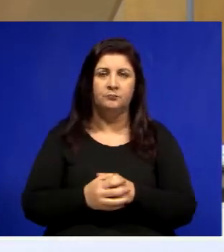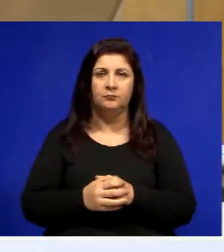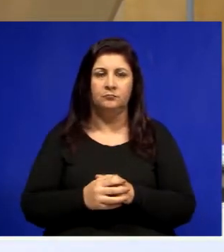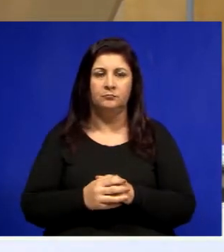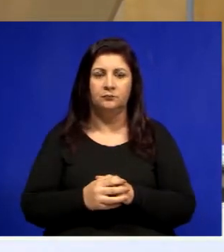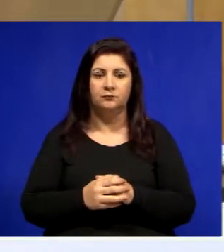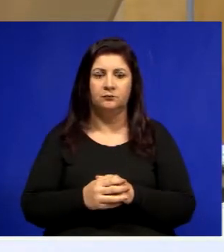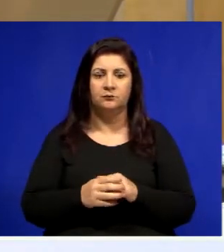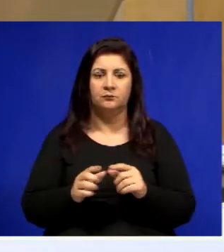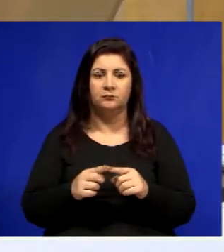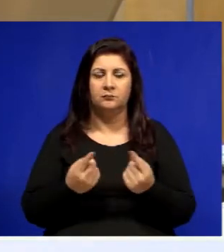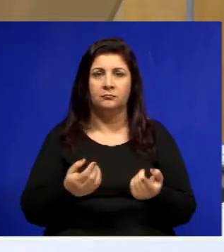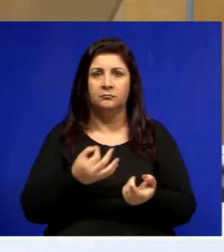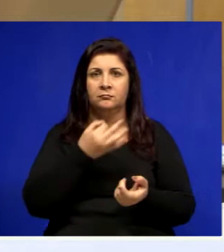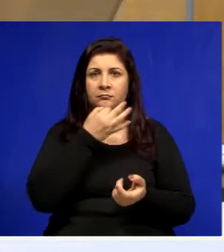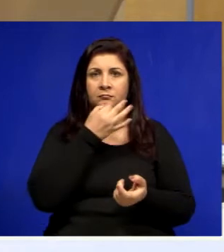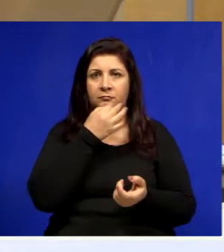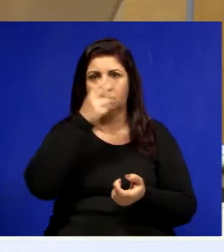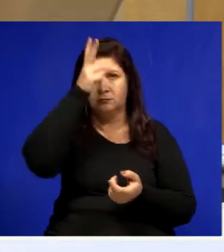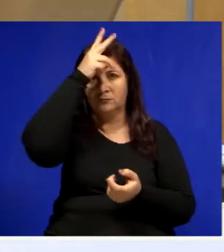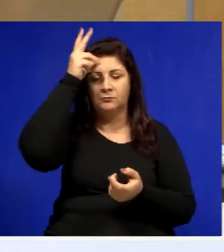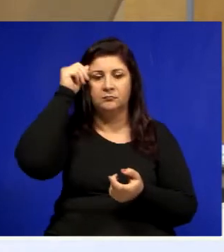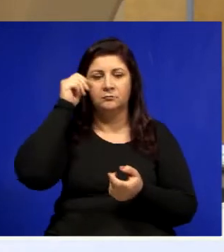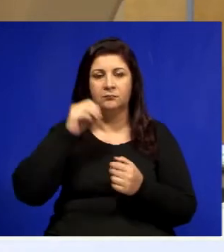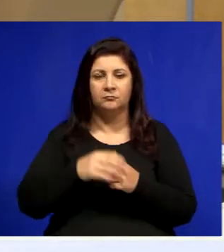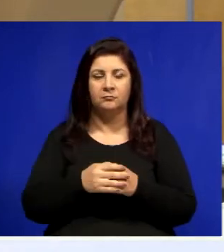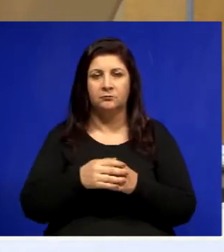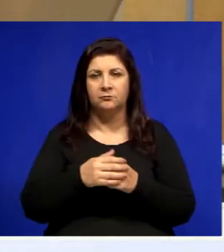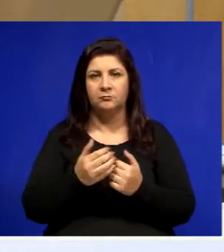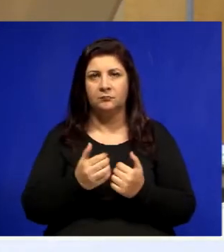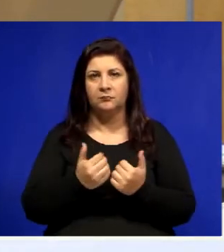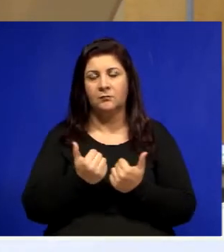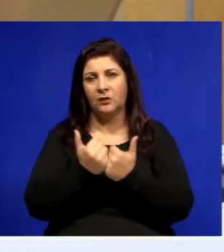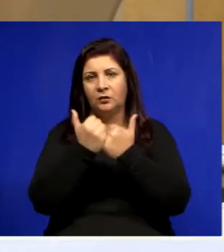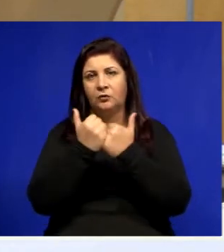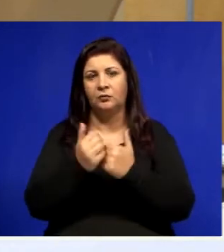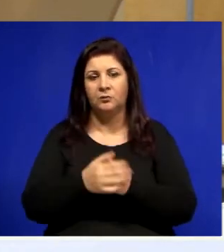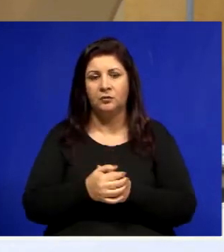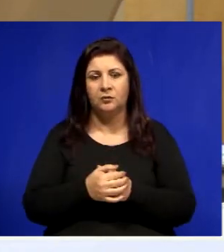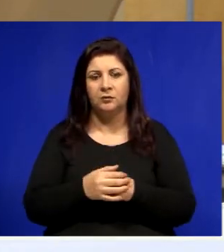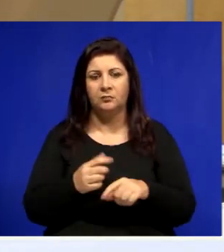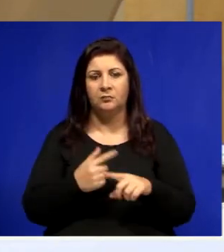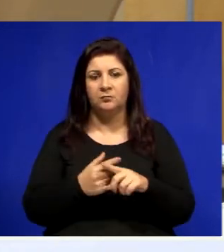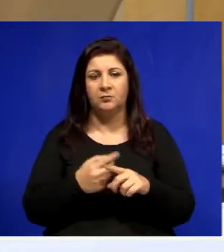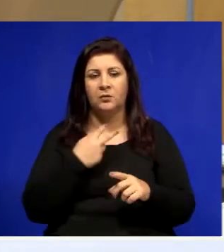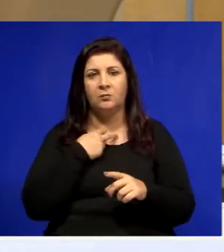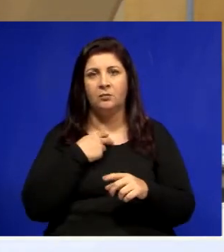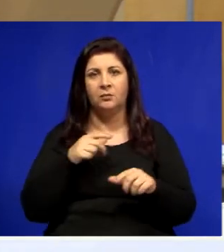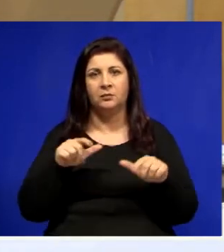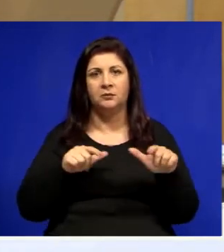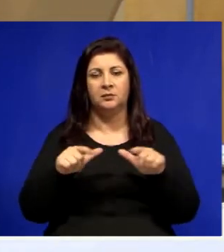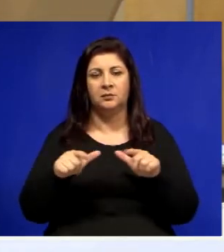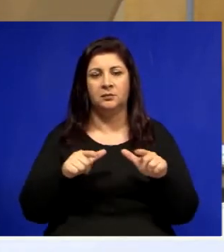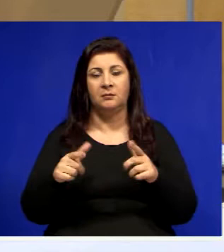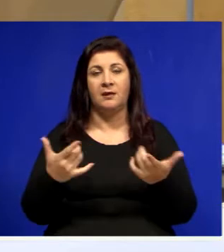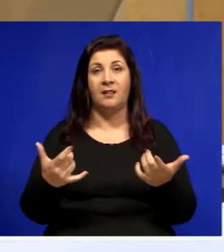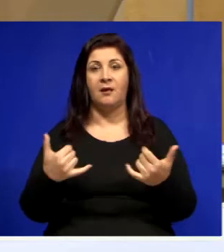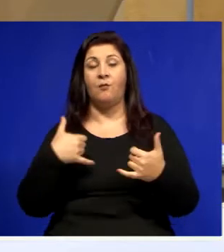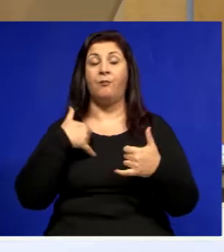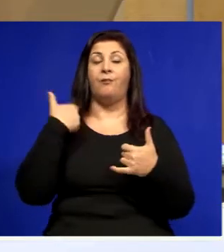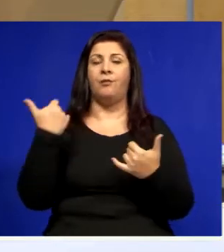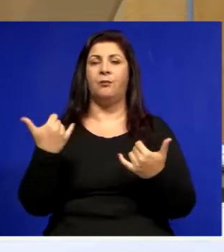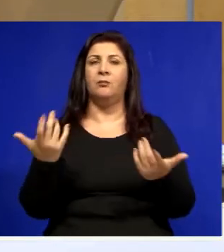mas eu vou sugerir ao prefeito que faça o projeto substitutivo, porque não dá para trabalhar com o ego de ninguém na política. Então,